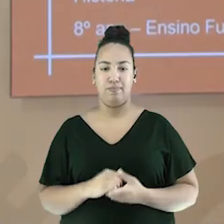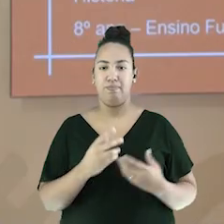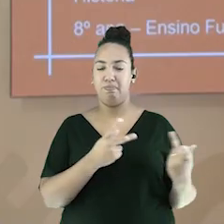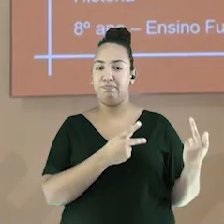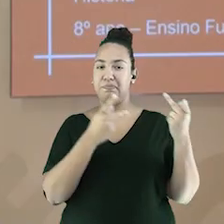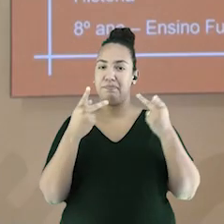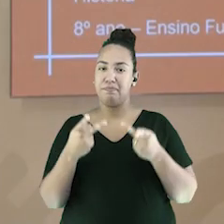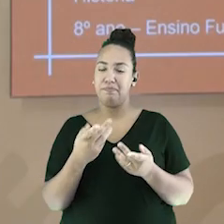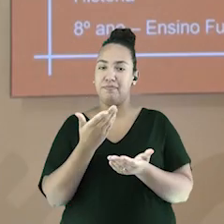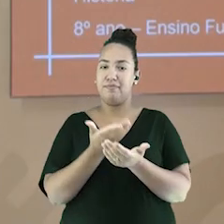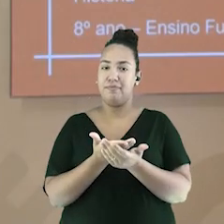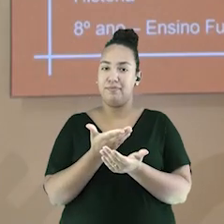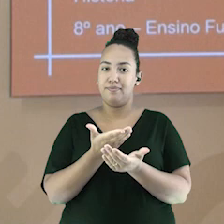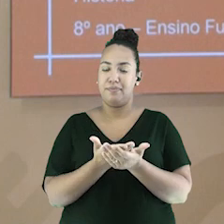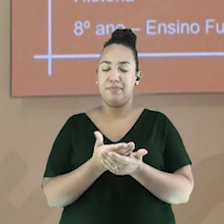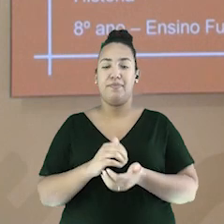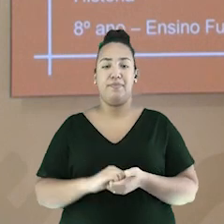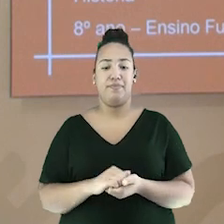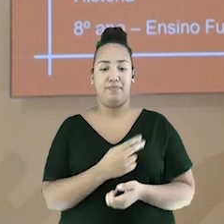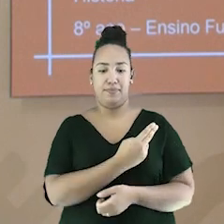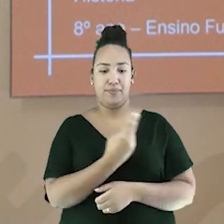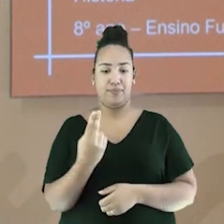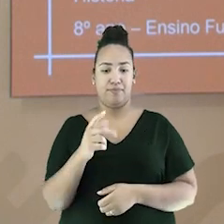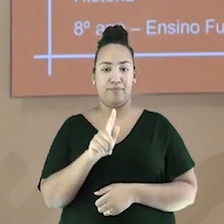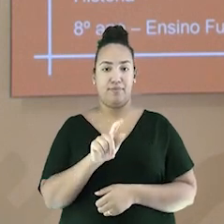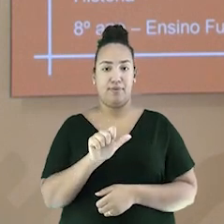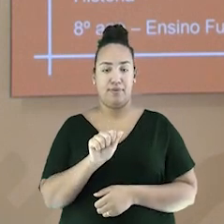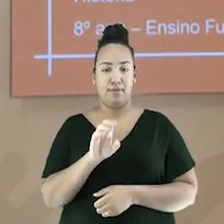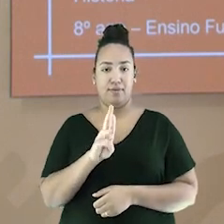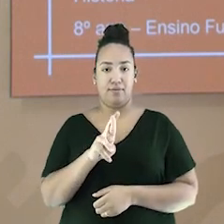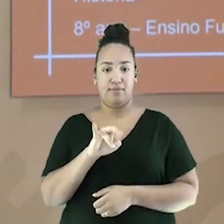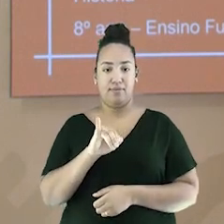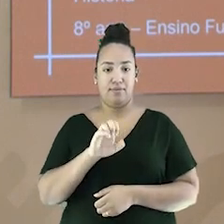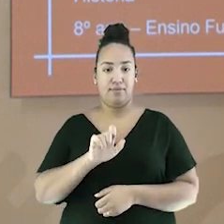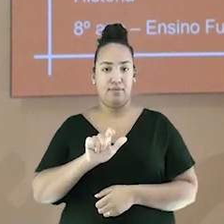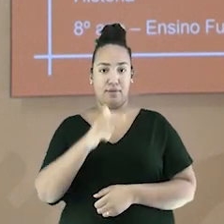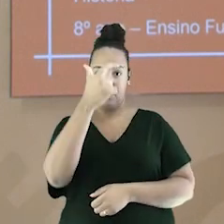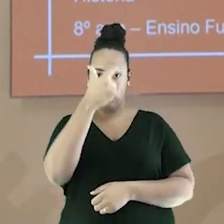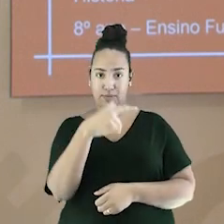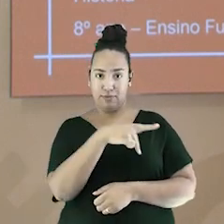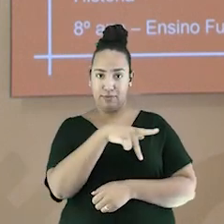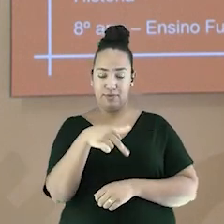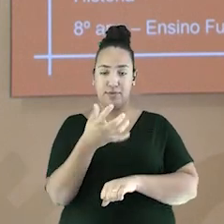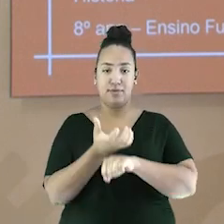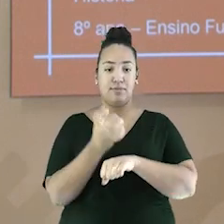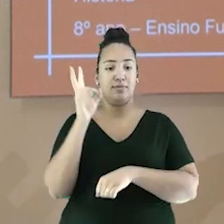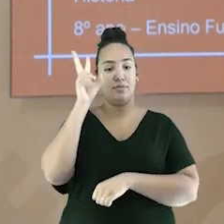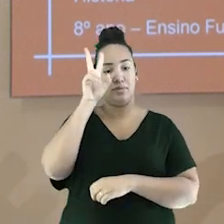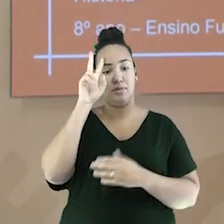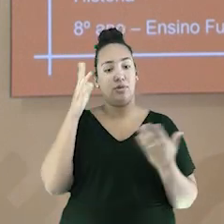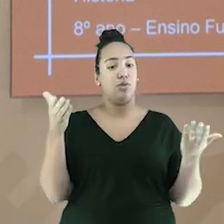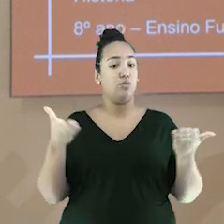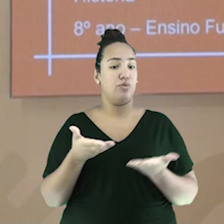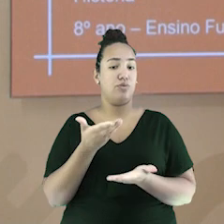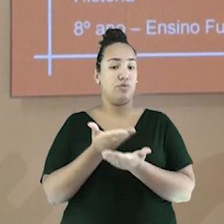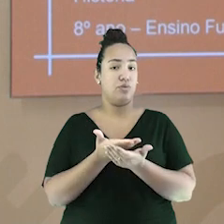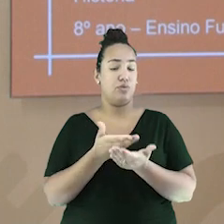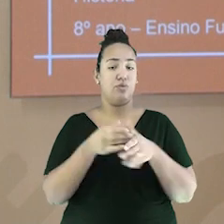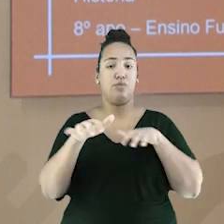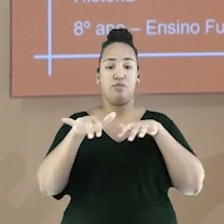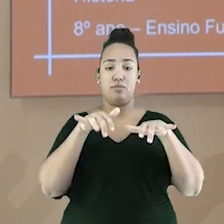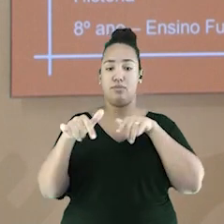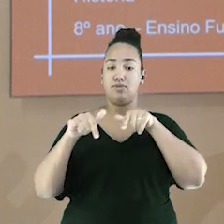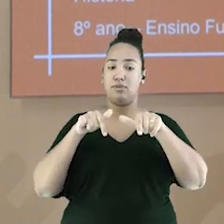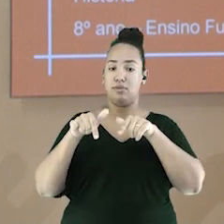Sejam bem-vindos a mais uma aula. Meu nome é Gabriel Souza, sou professor de História e hoje vamos estudar sobre os movimentos